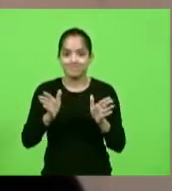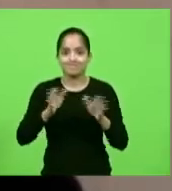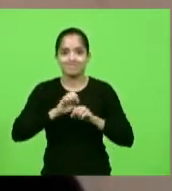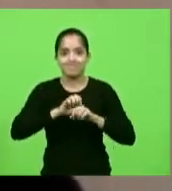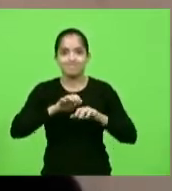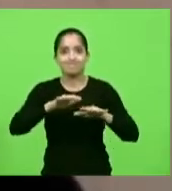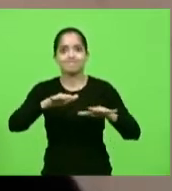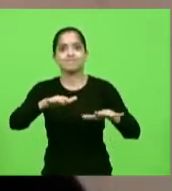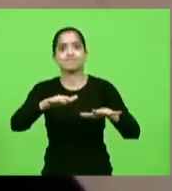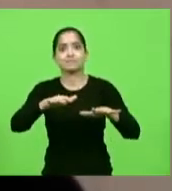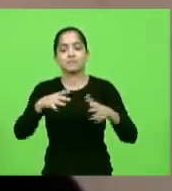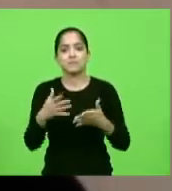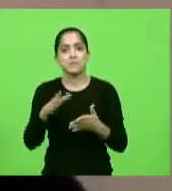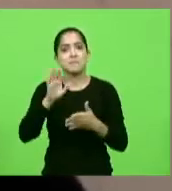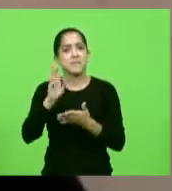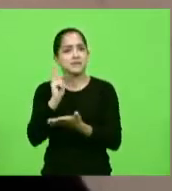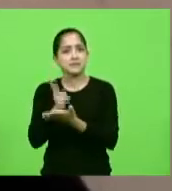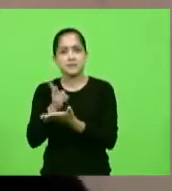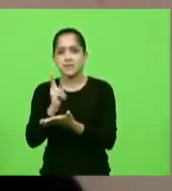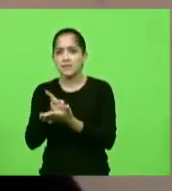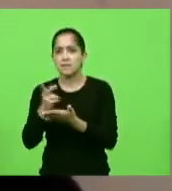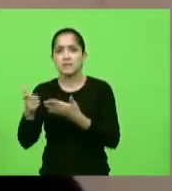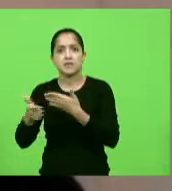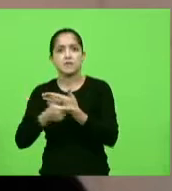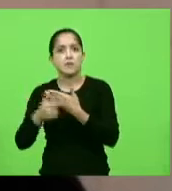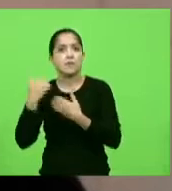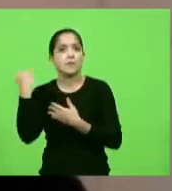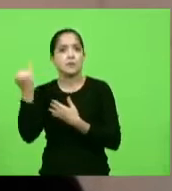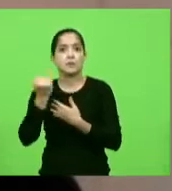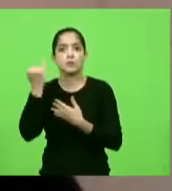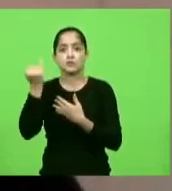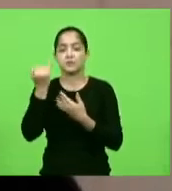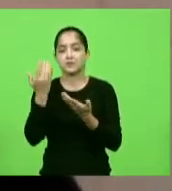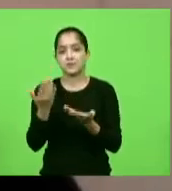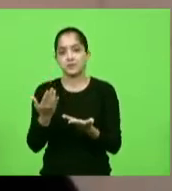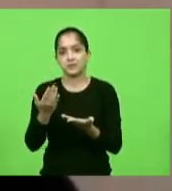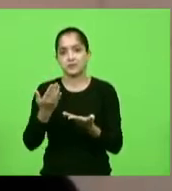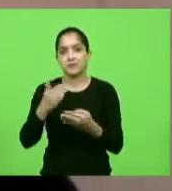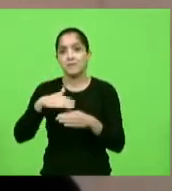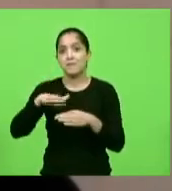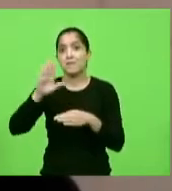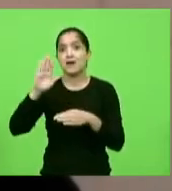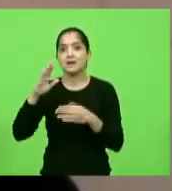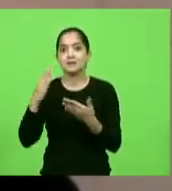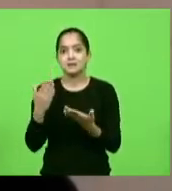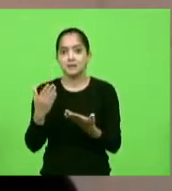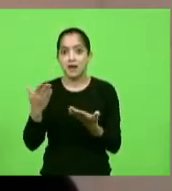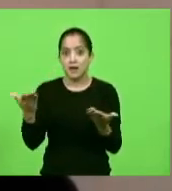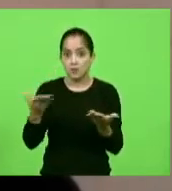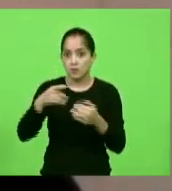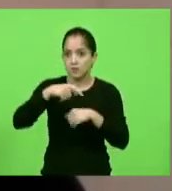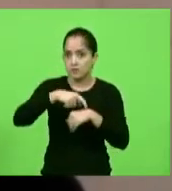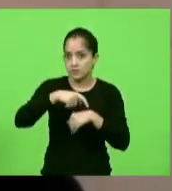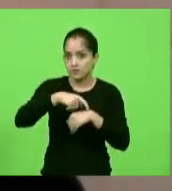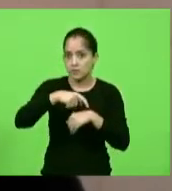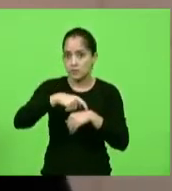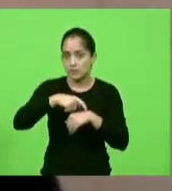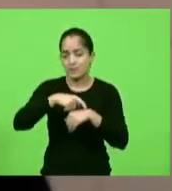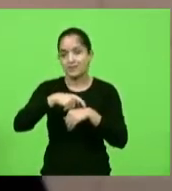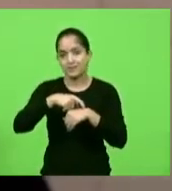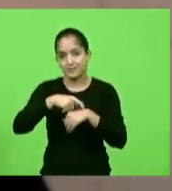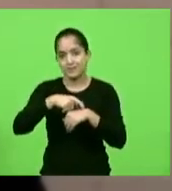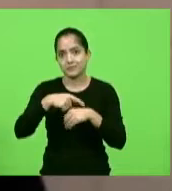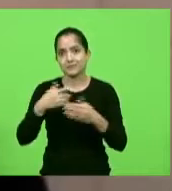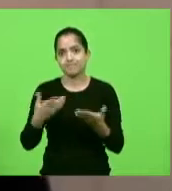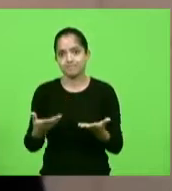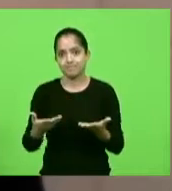isso, o SAMU sempre teve um papel muito importante, mas muito mais ainda nesse momento que estamos vivendo a